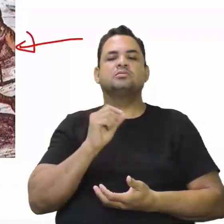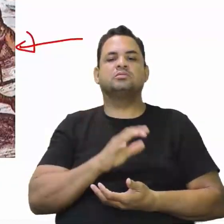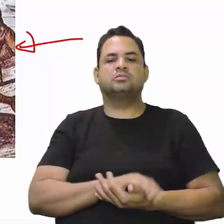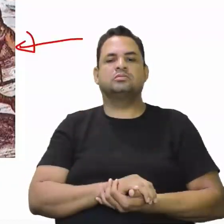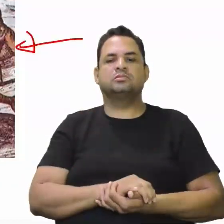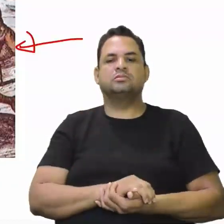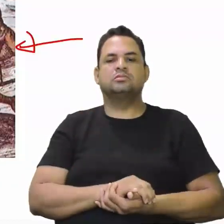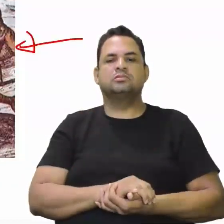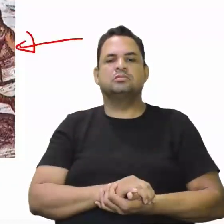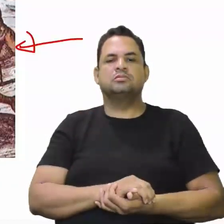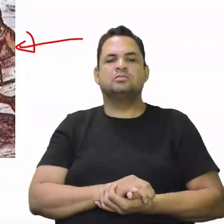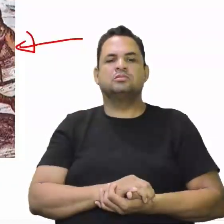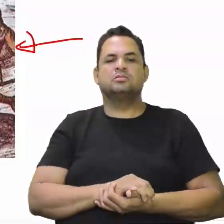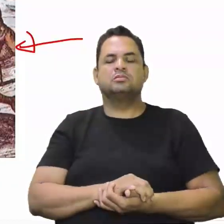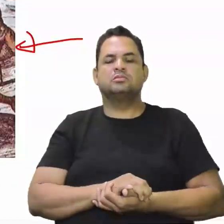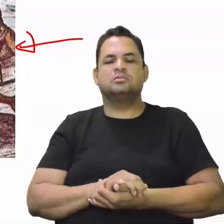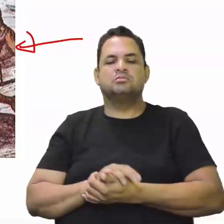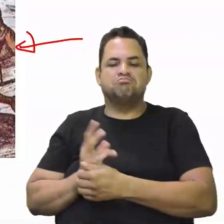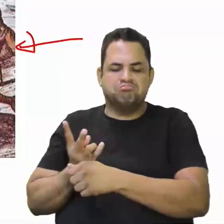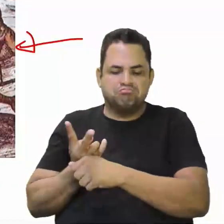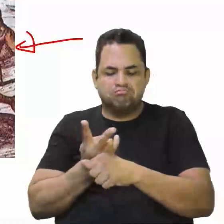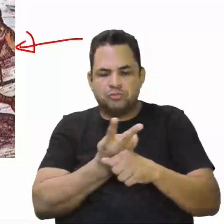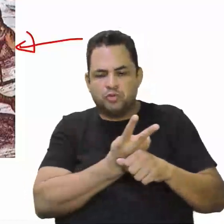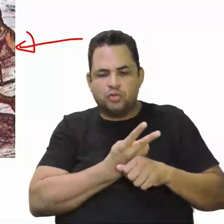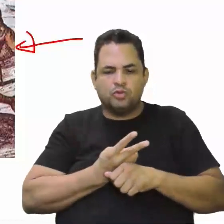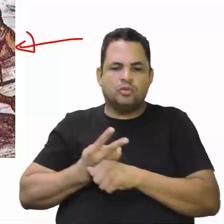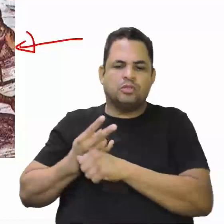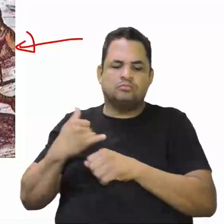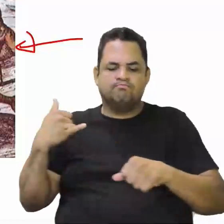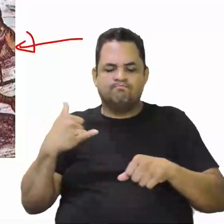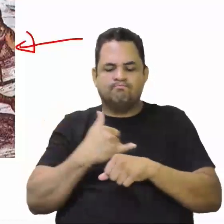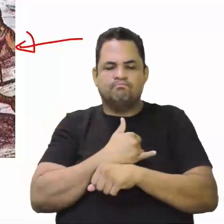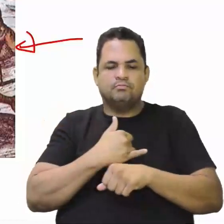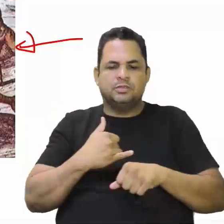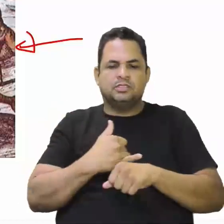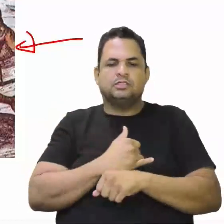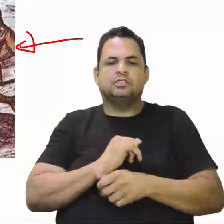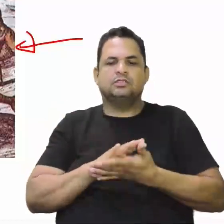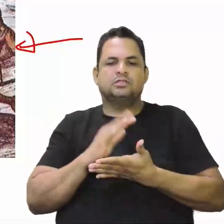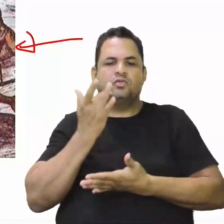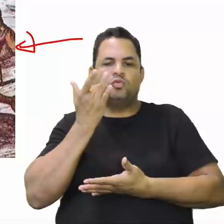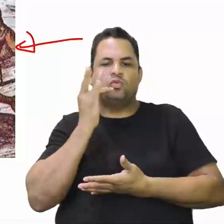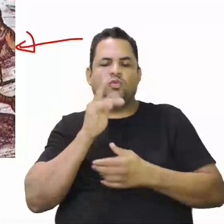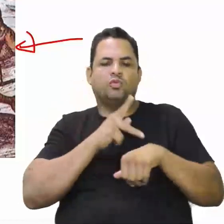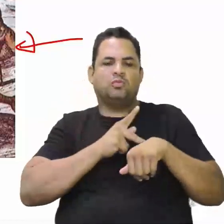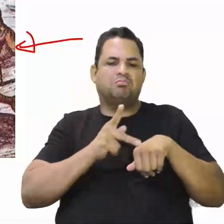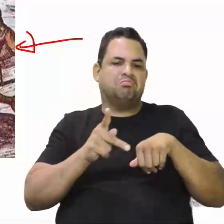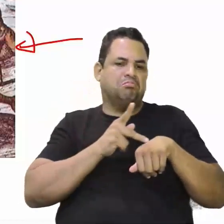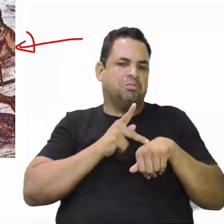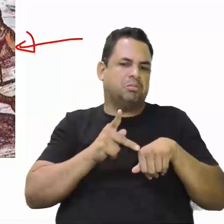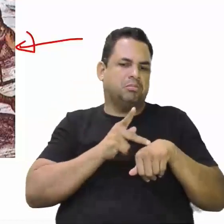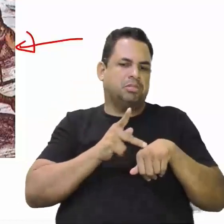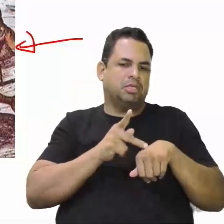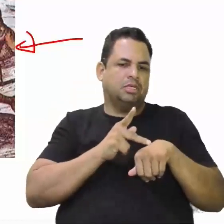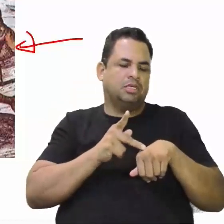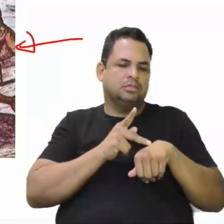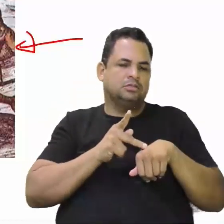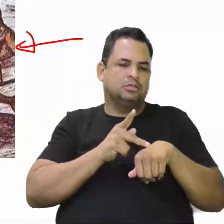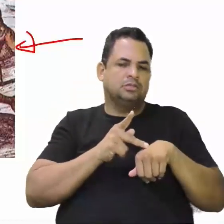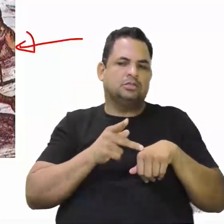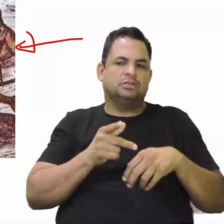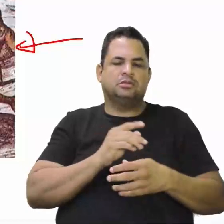Eles buscavam os metais preciosos. Essa imagem aí,